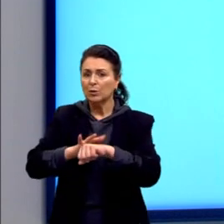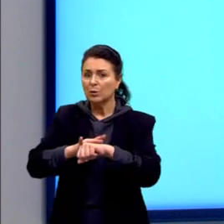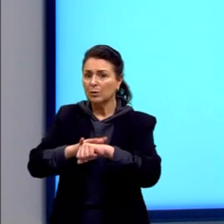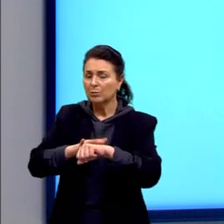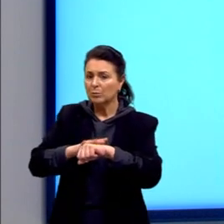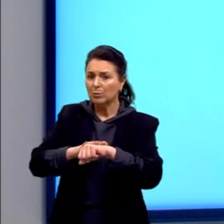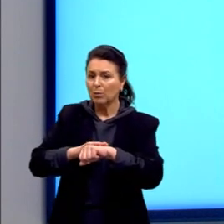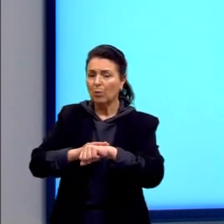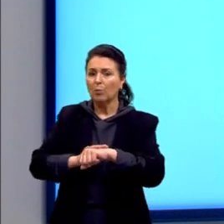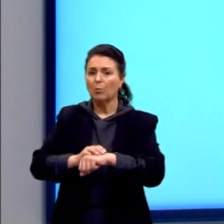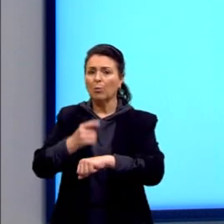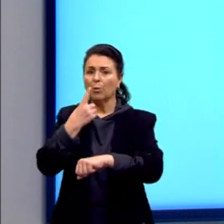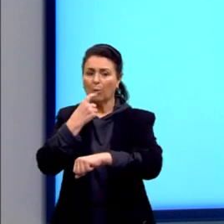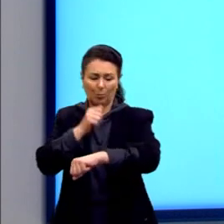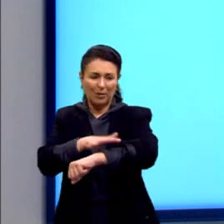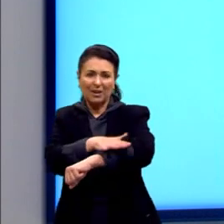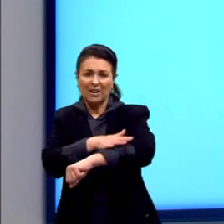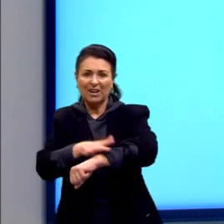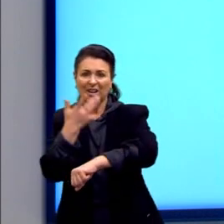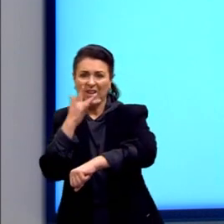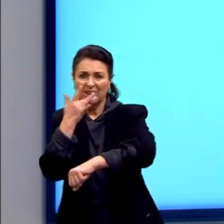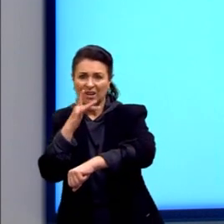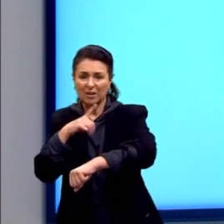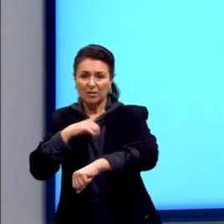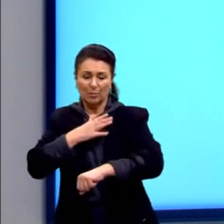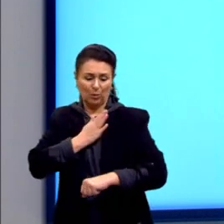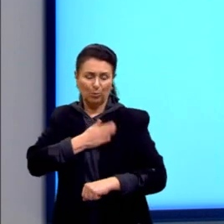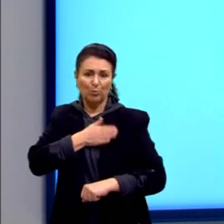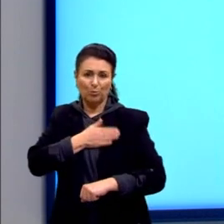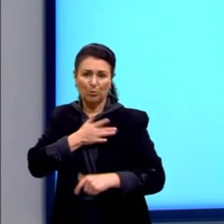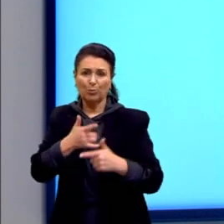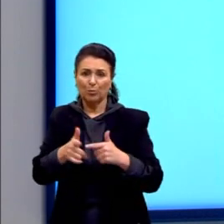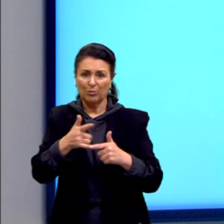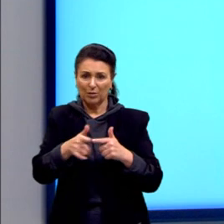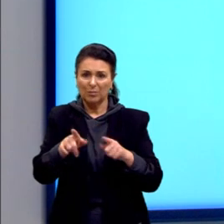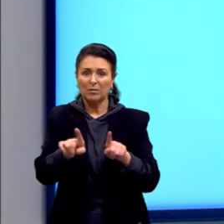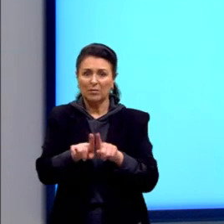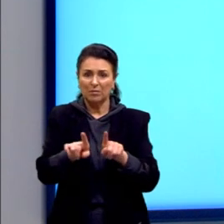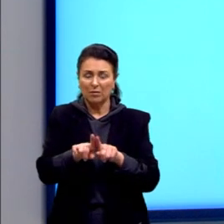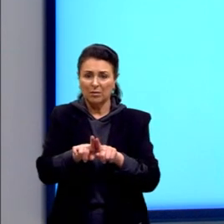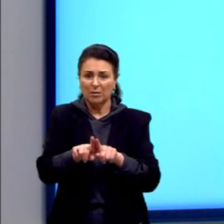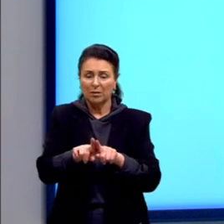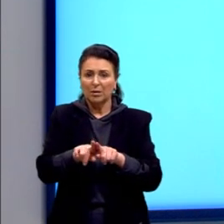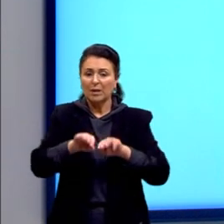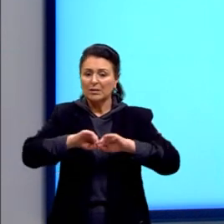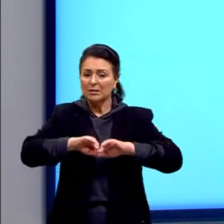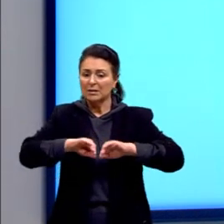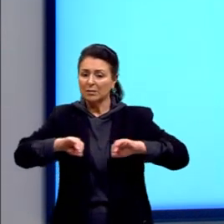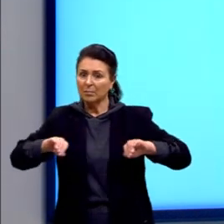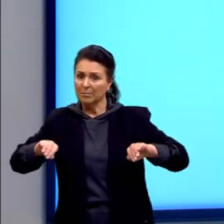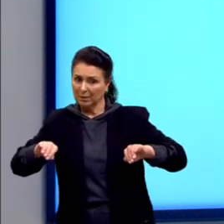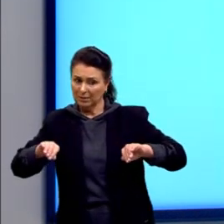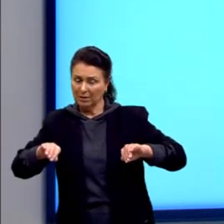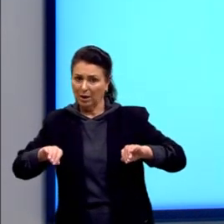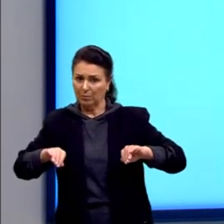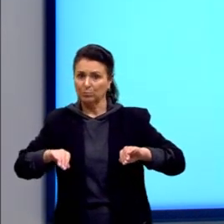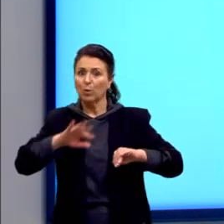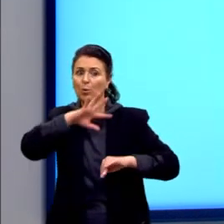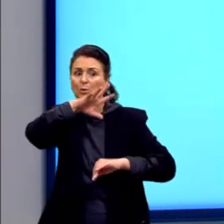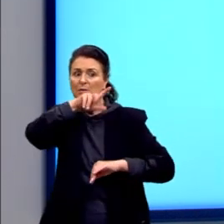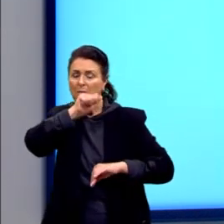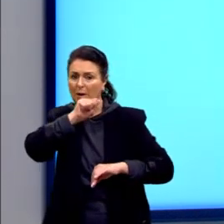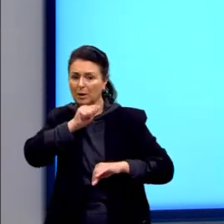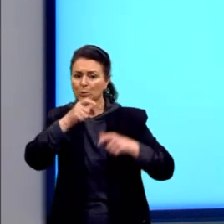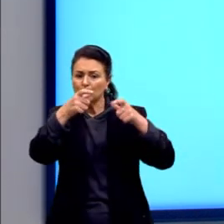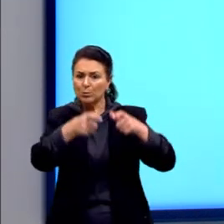albinismo, defeitos cardíacos, entre outros. separar os animais de forma adequada